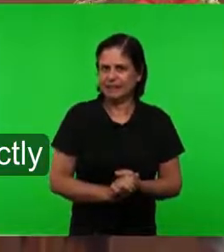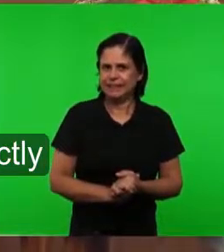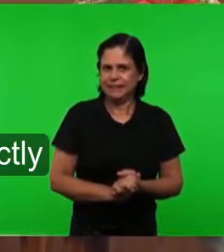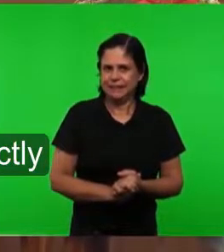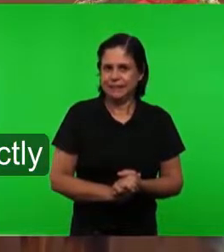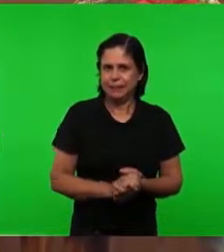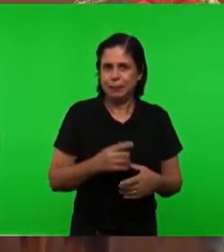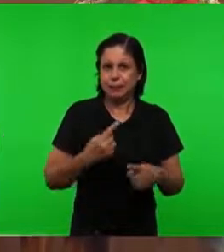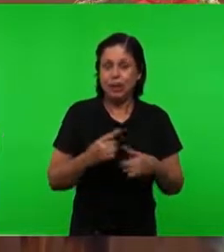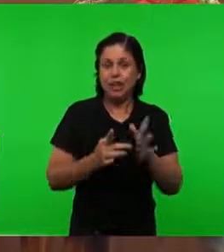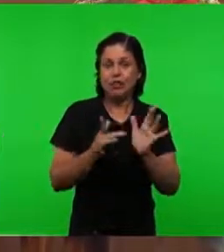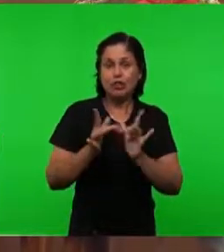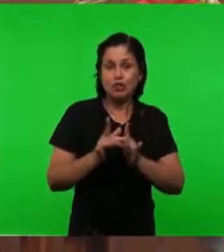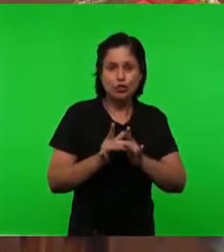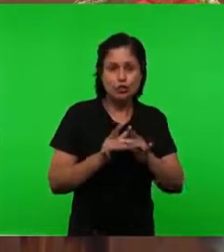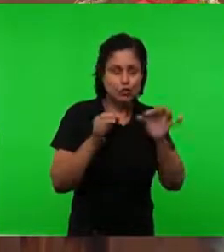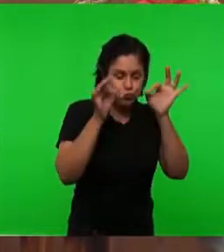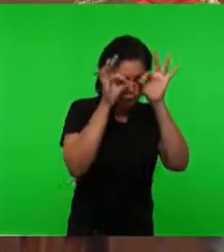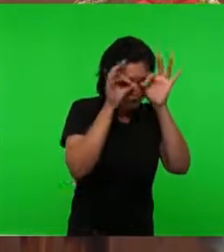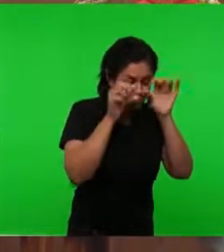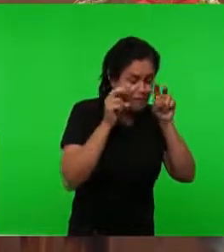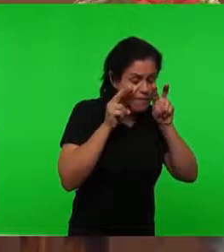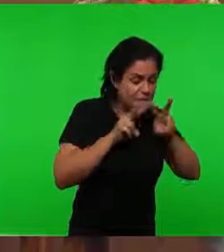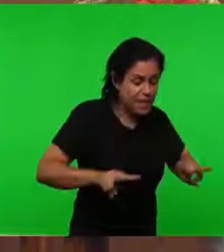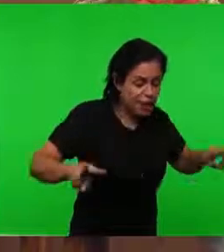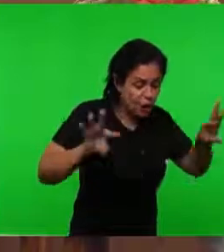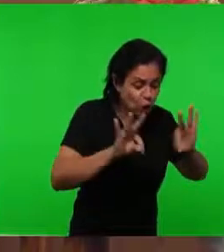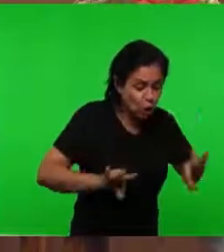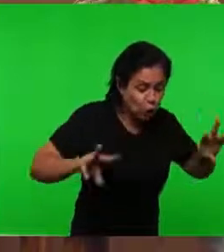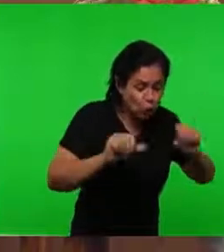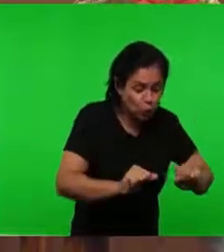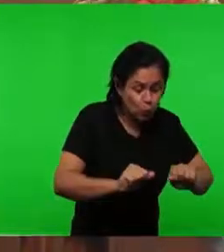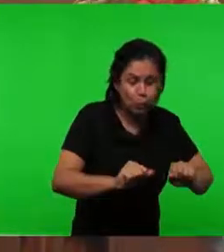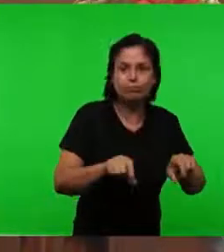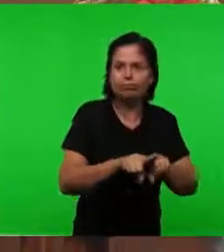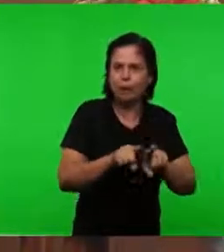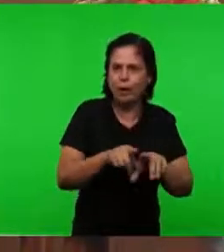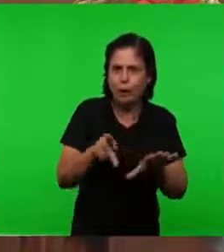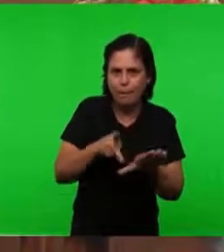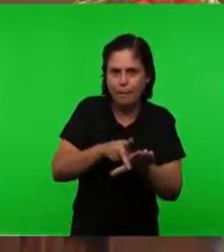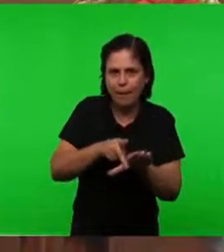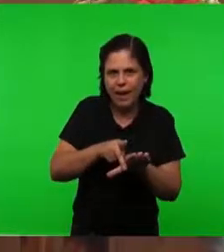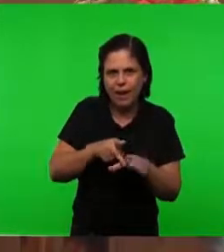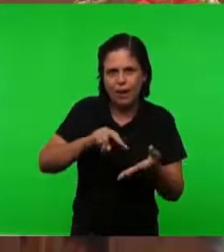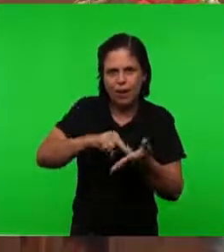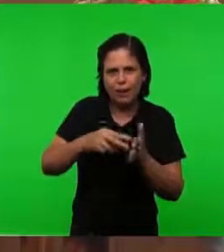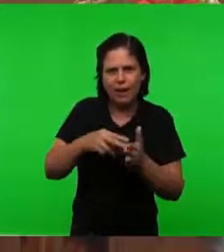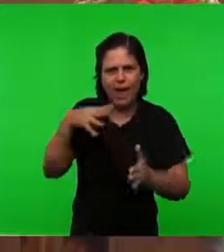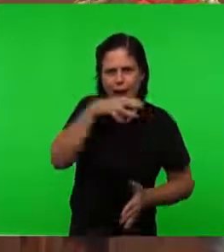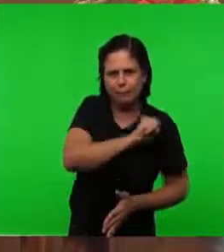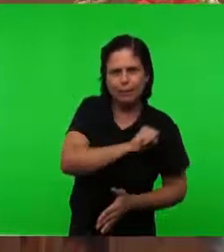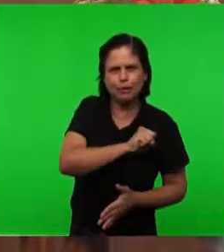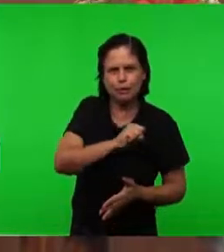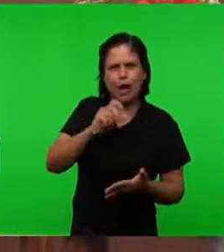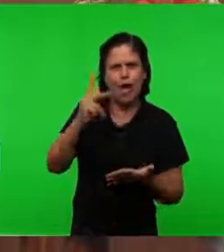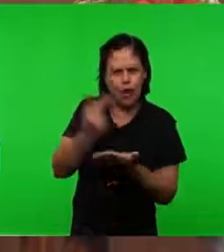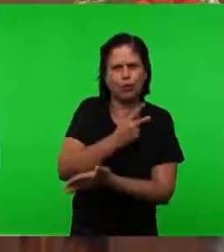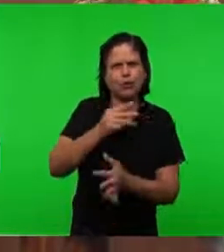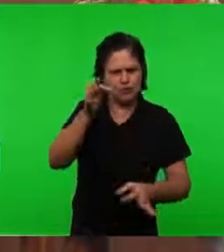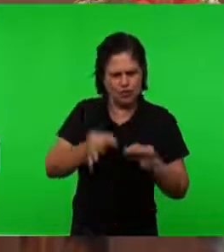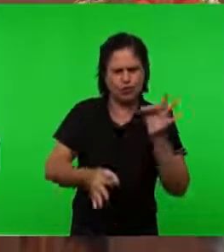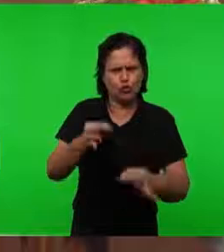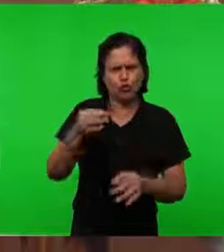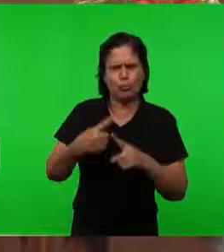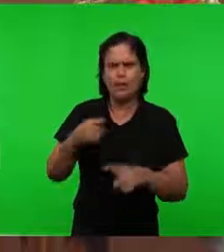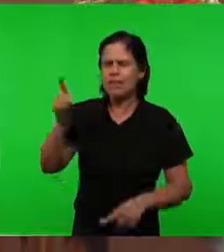exatamente Os pés que se apressam E a luz da revelação Está nessa pressa Em dizer que ele está